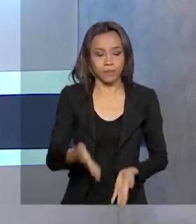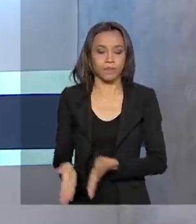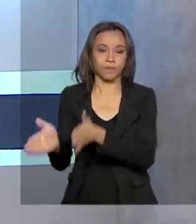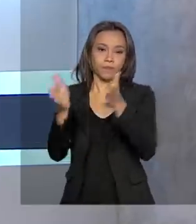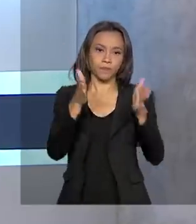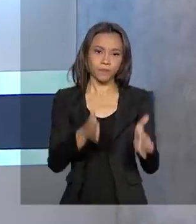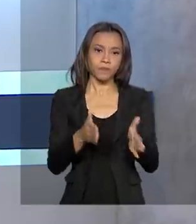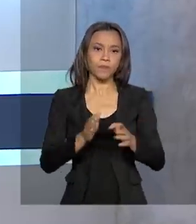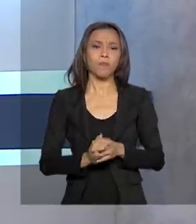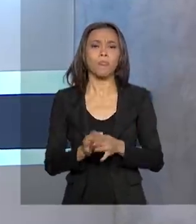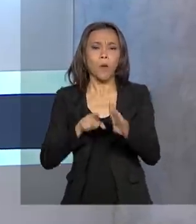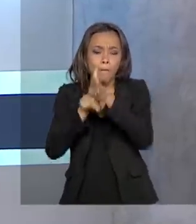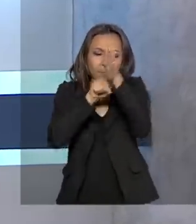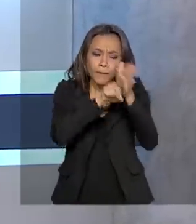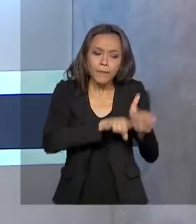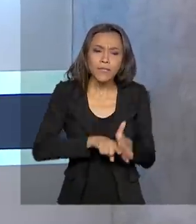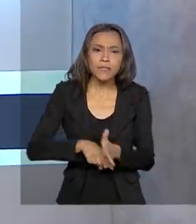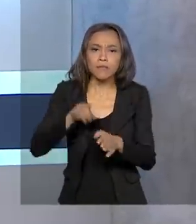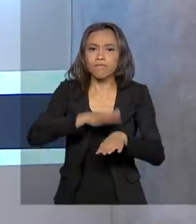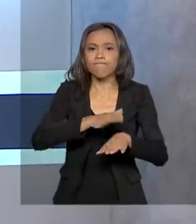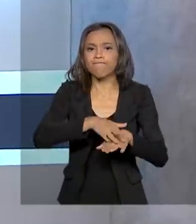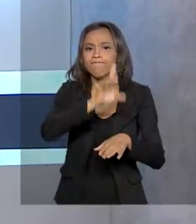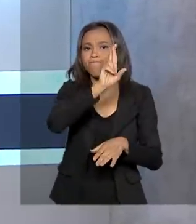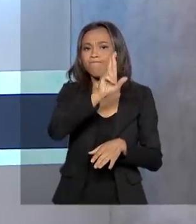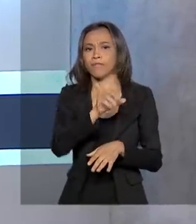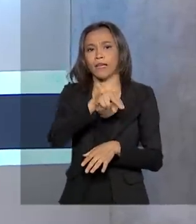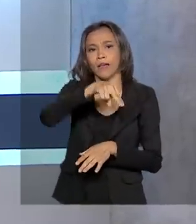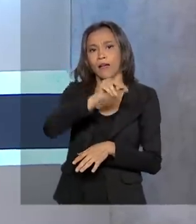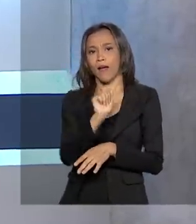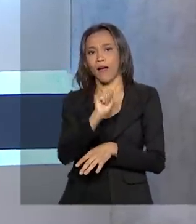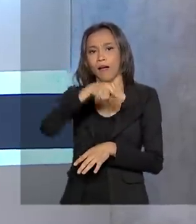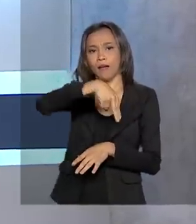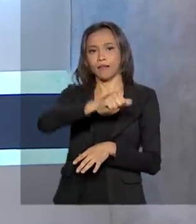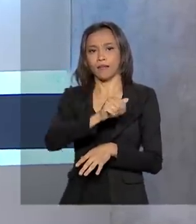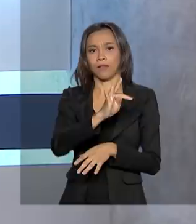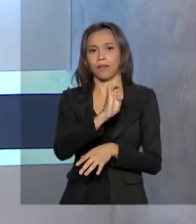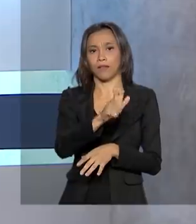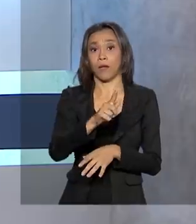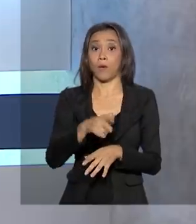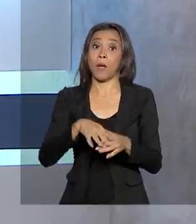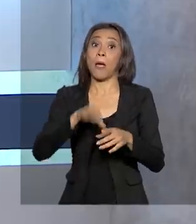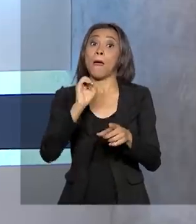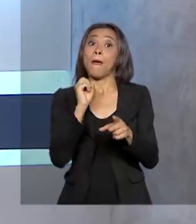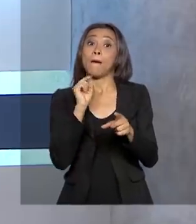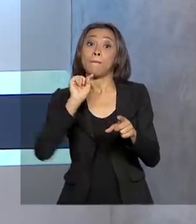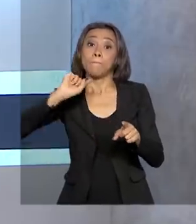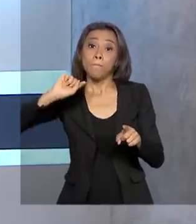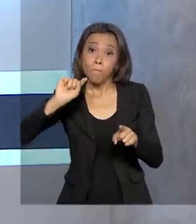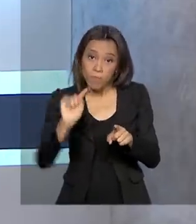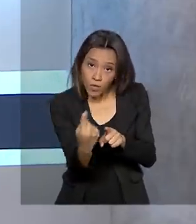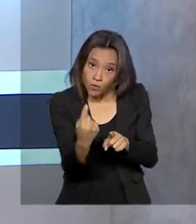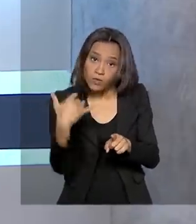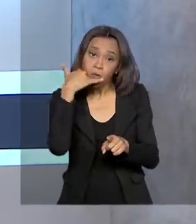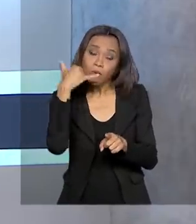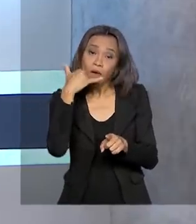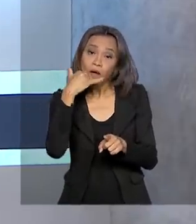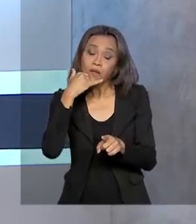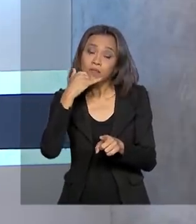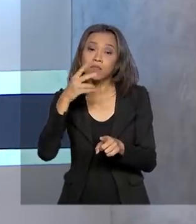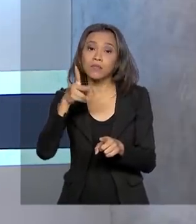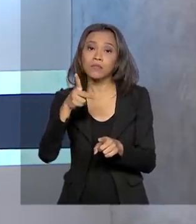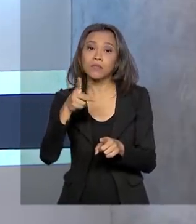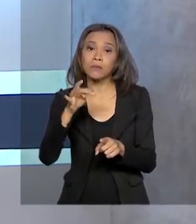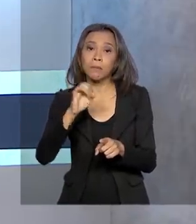Um levantamento feito pela Anatel mostra que a cada mil celulares pré-pagos, três registram irregularidades no